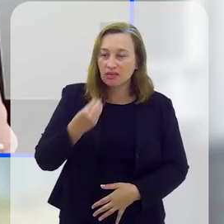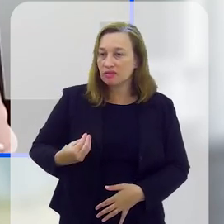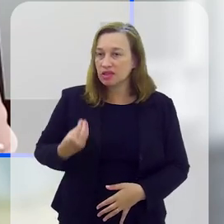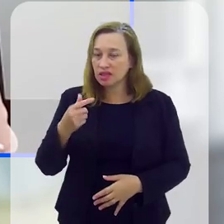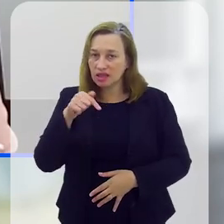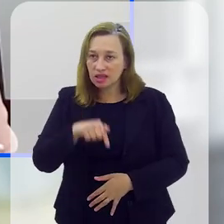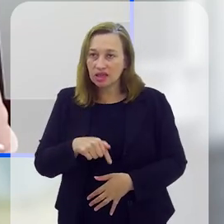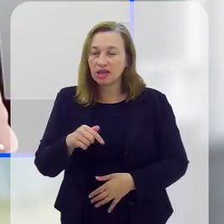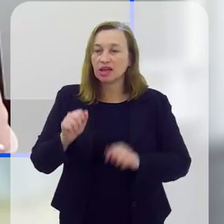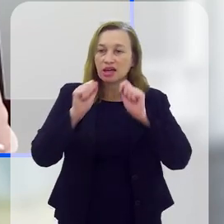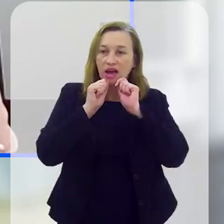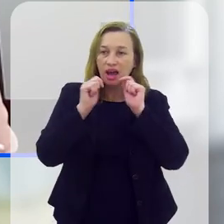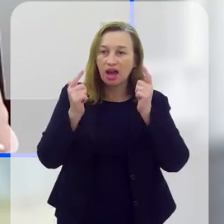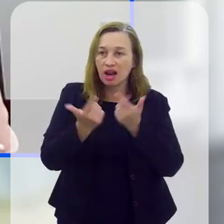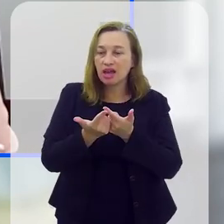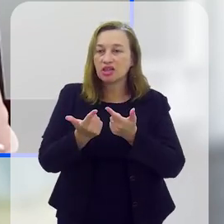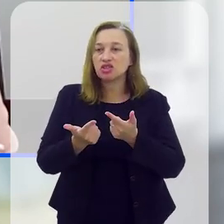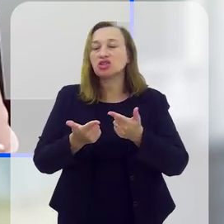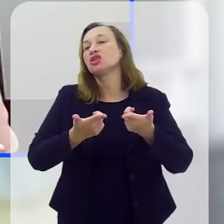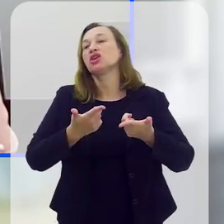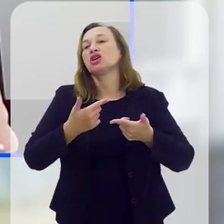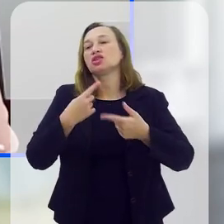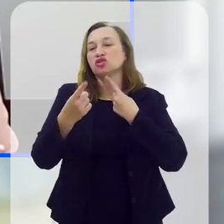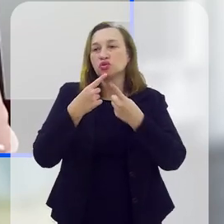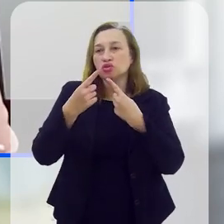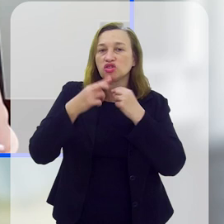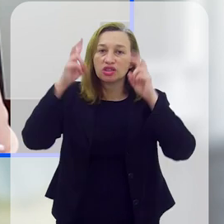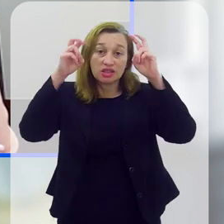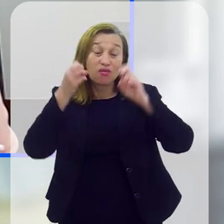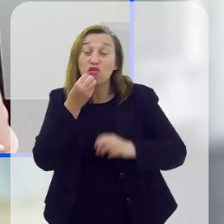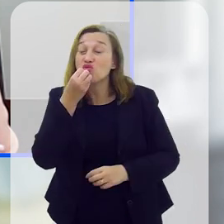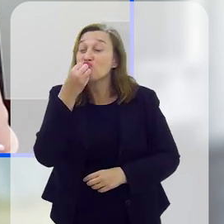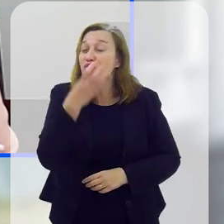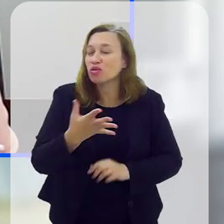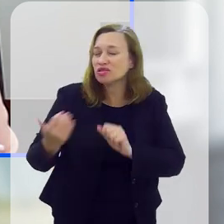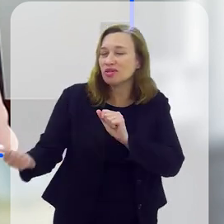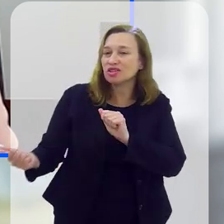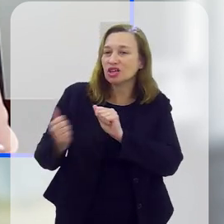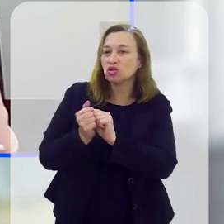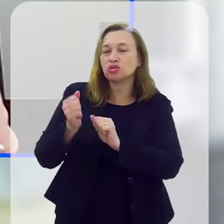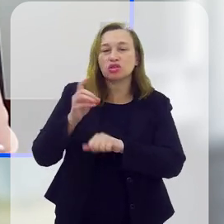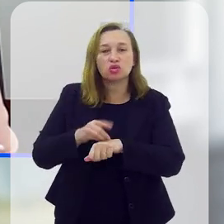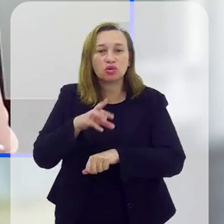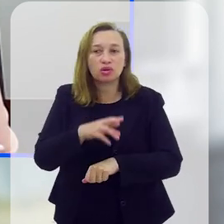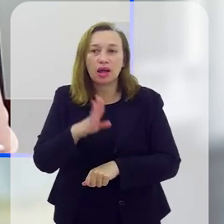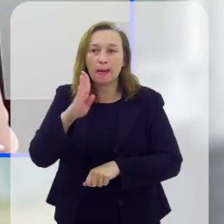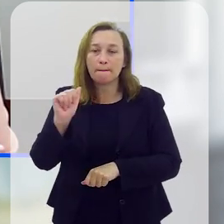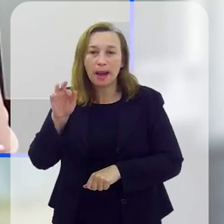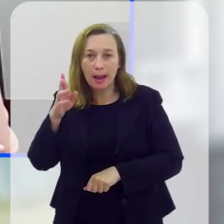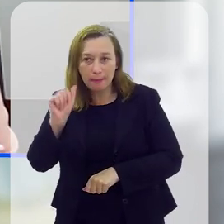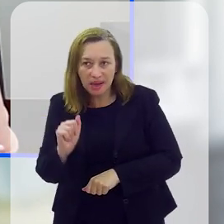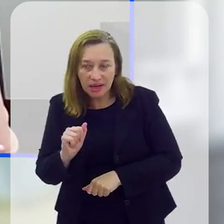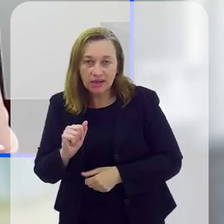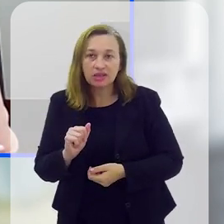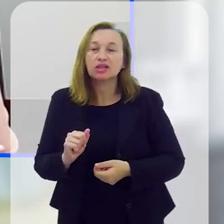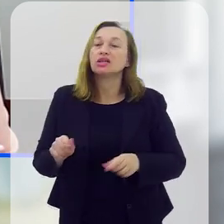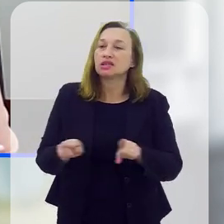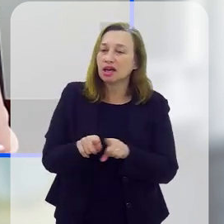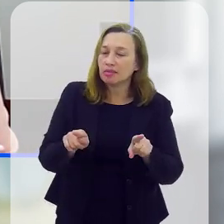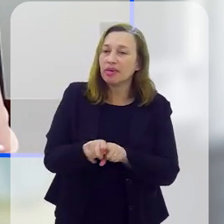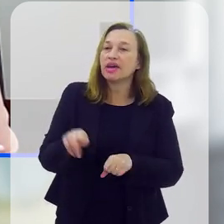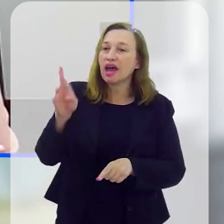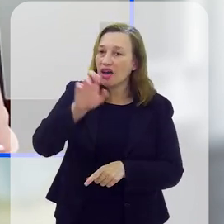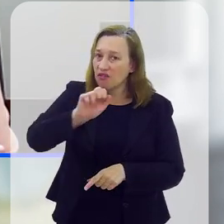agradecer a oportunidade de estar aqui na TV Alerj, debatendo esse tema, dizer que foi bom demais estar ao lado aí da doutora